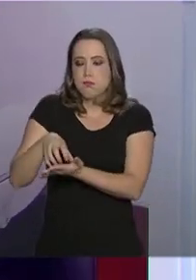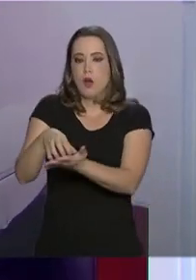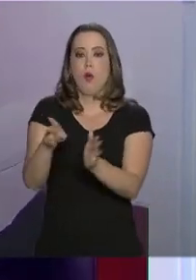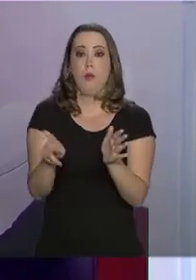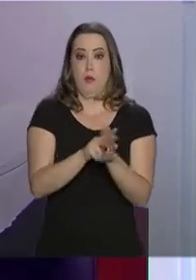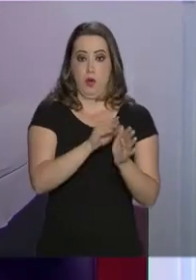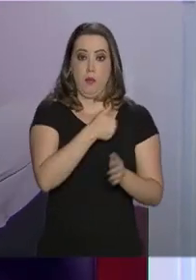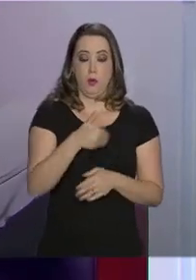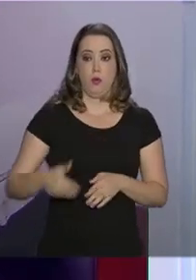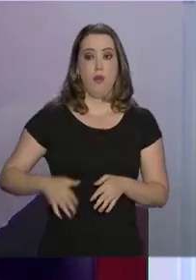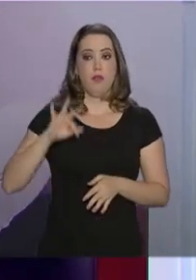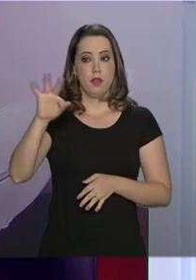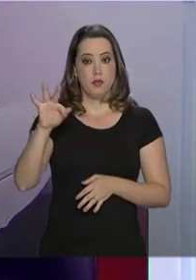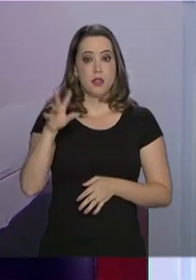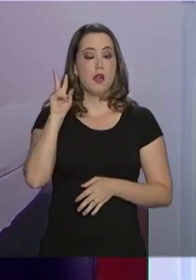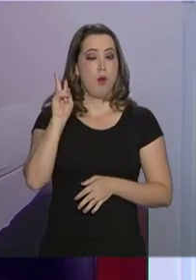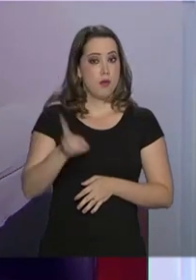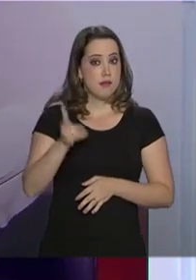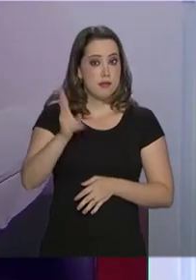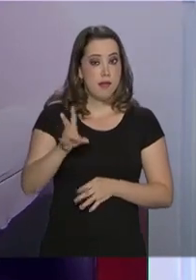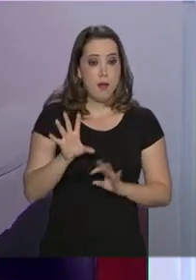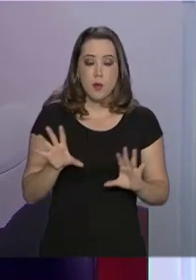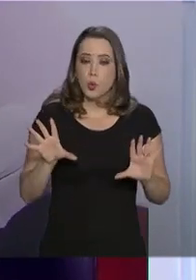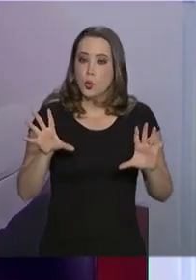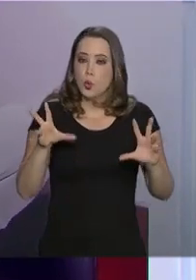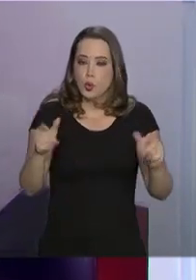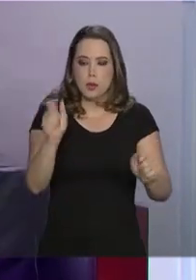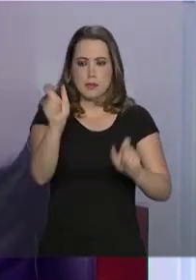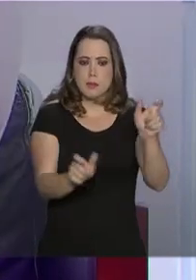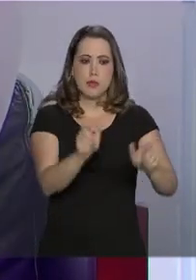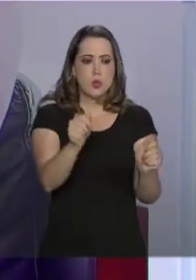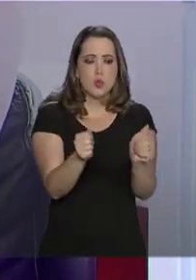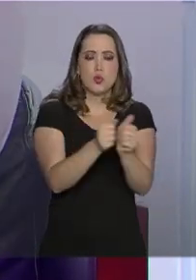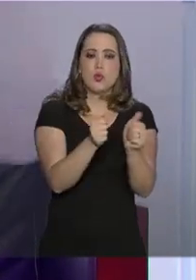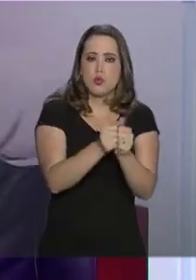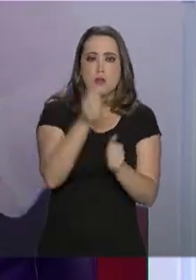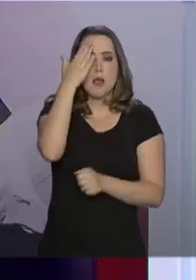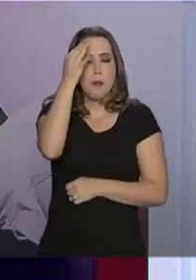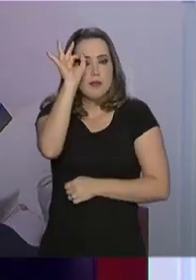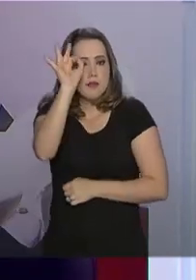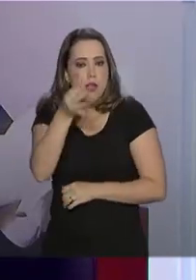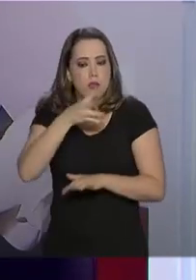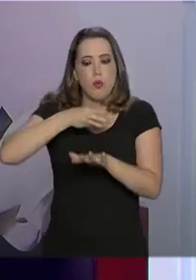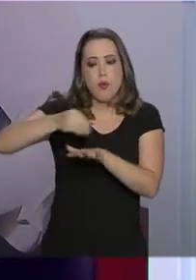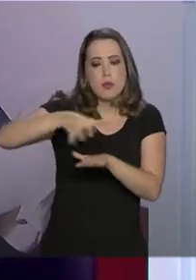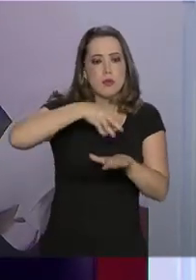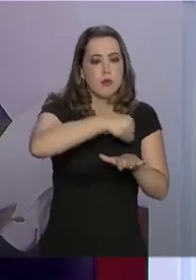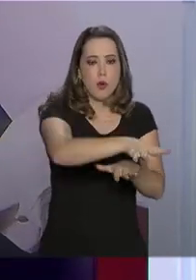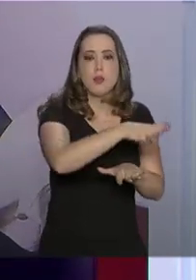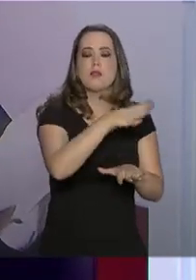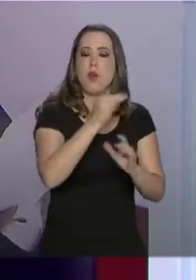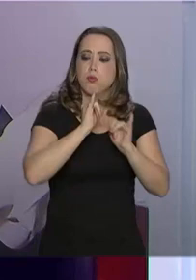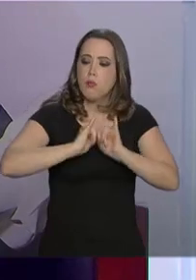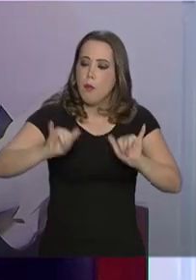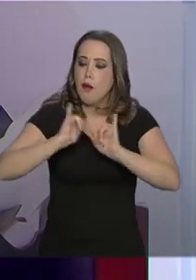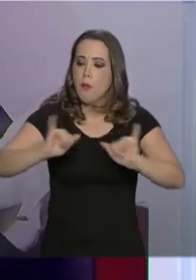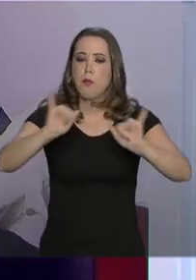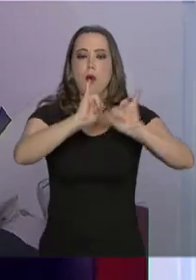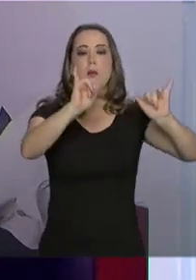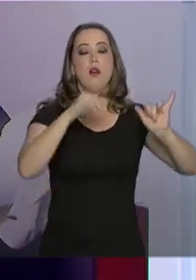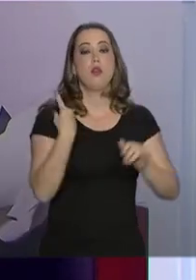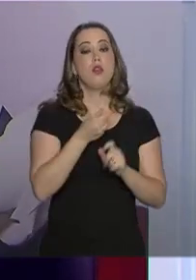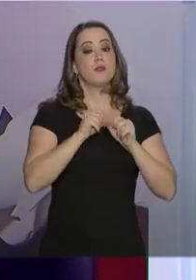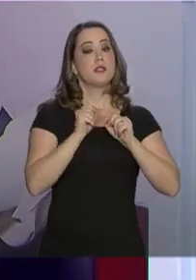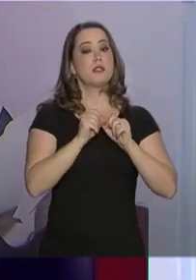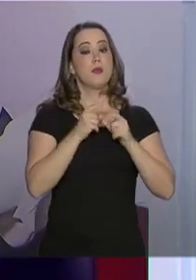federal e de manter todos os envolvidos devidamente informados e comunicados sobre o que estamos fazendo,